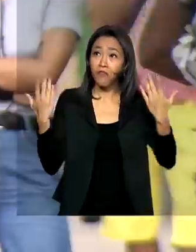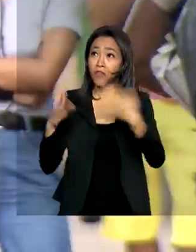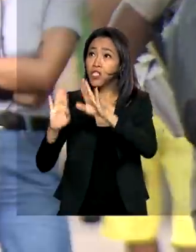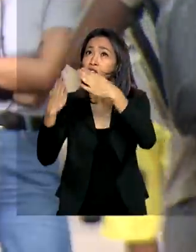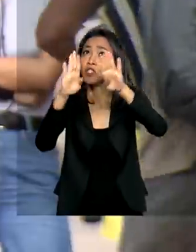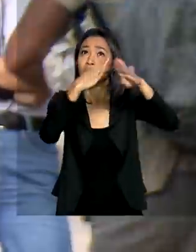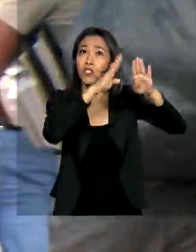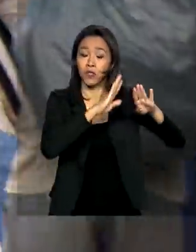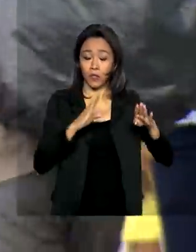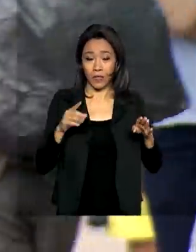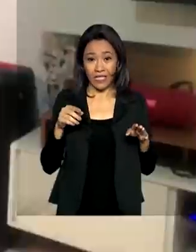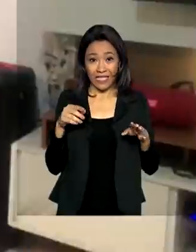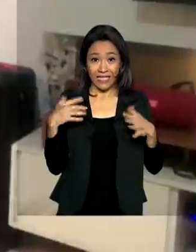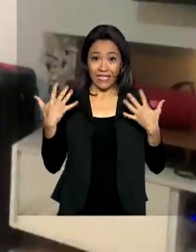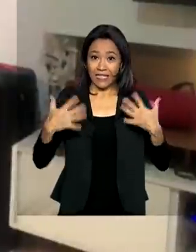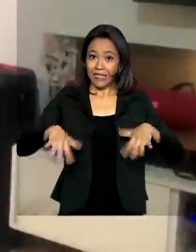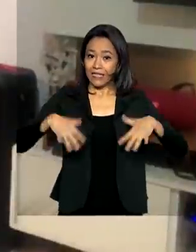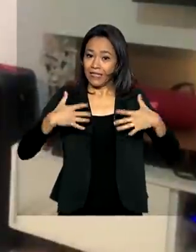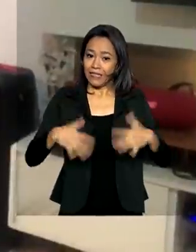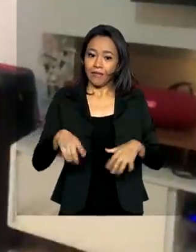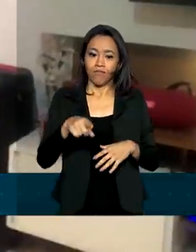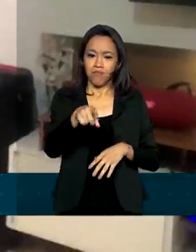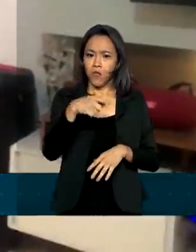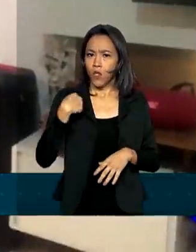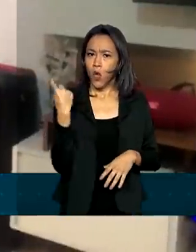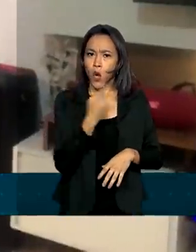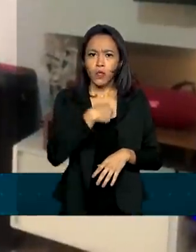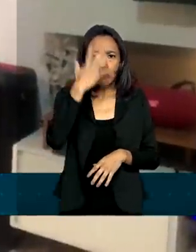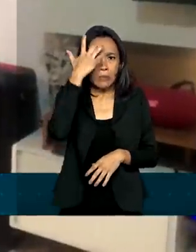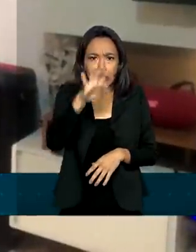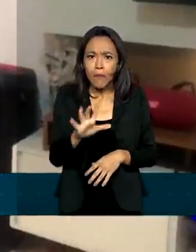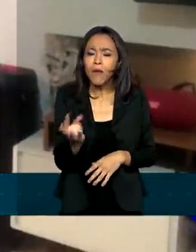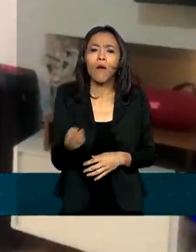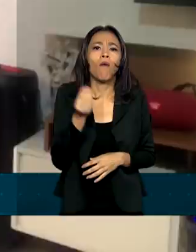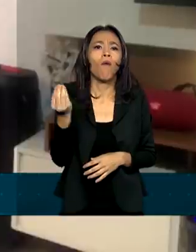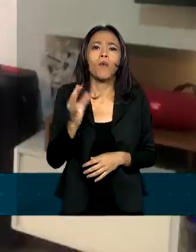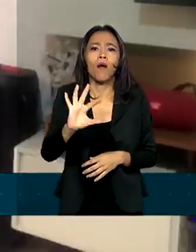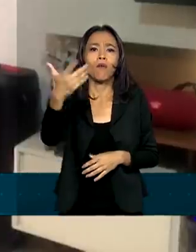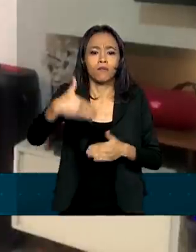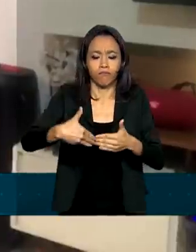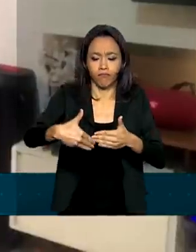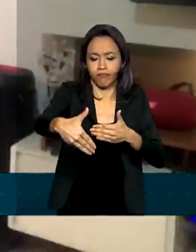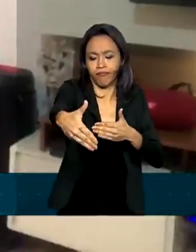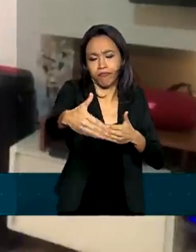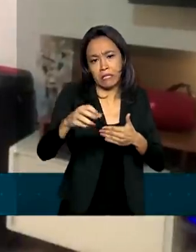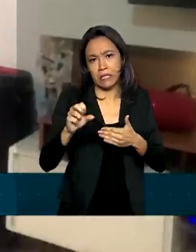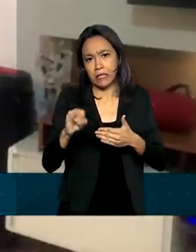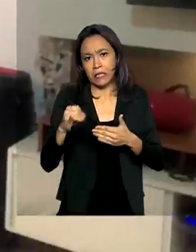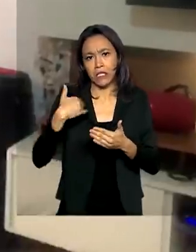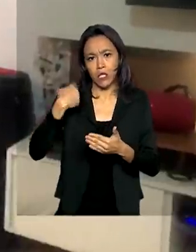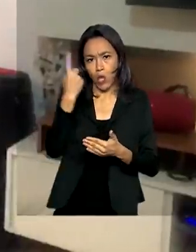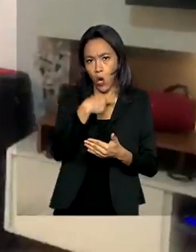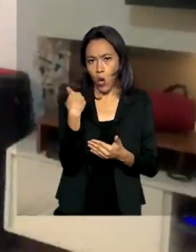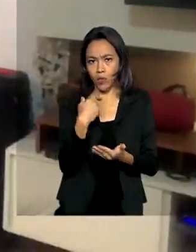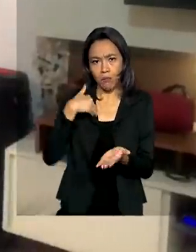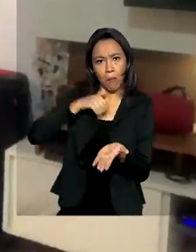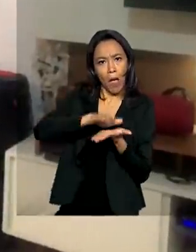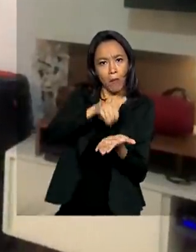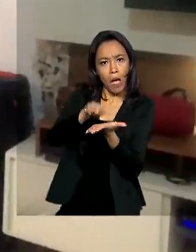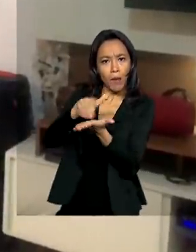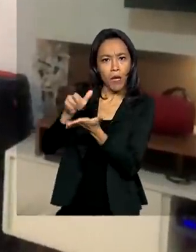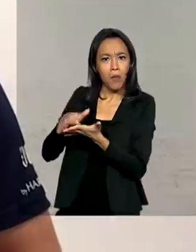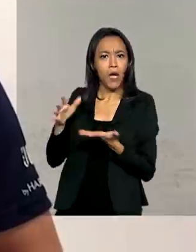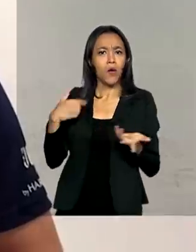geraram apreensão. Nós não sabíamos como iria funcionar. Se nós estaremos sendo demitidos, o que ia